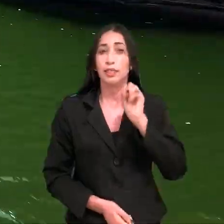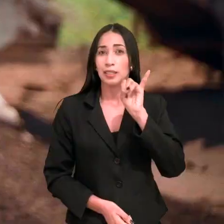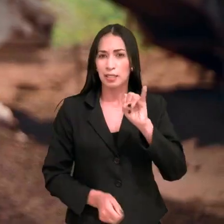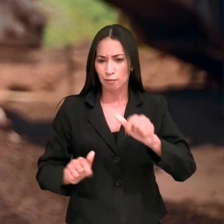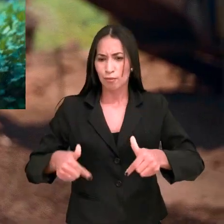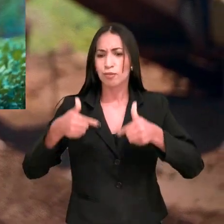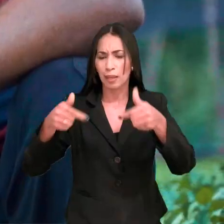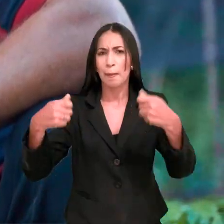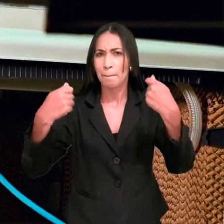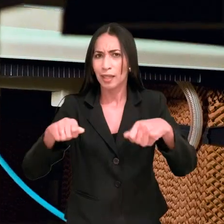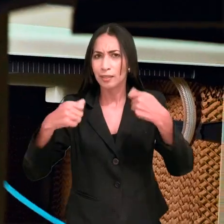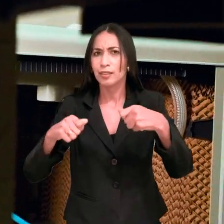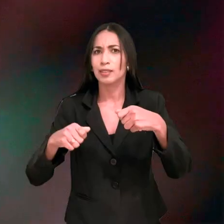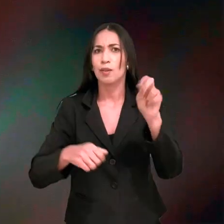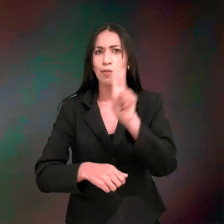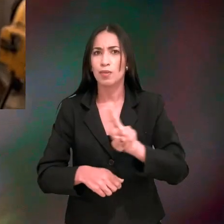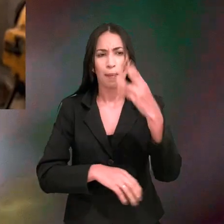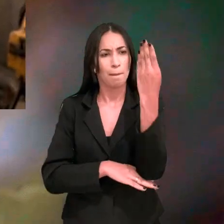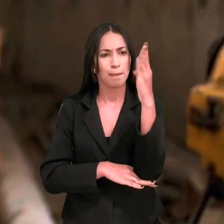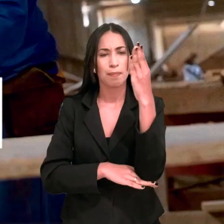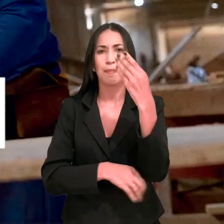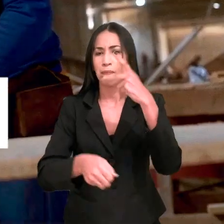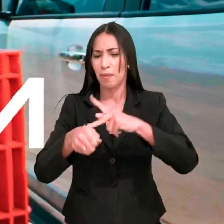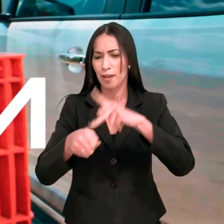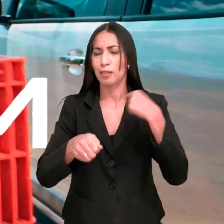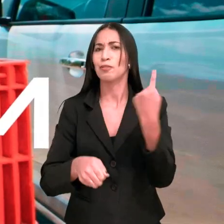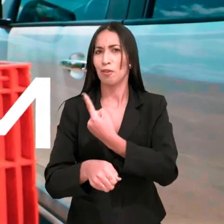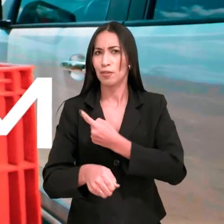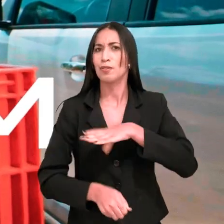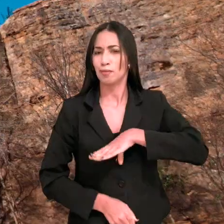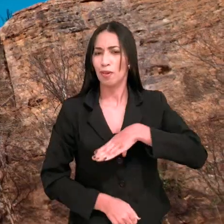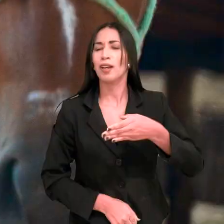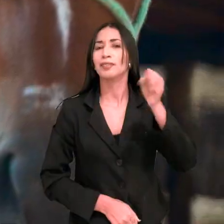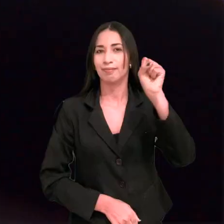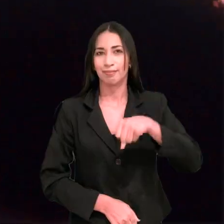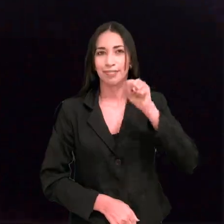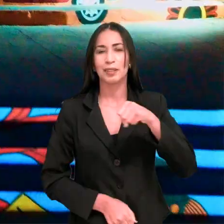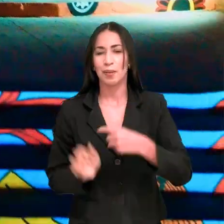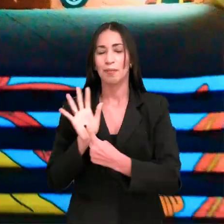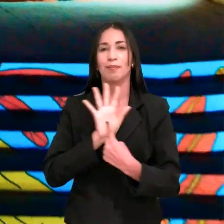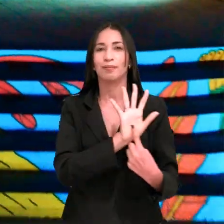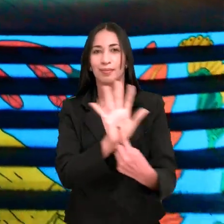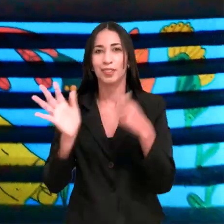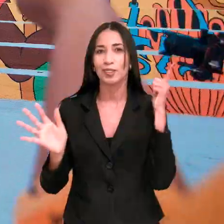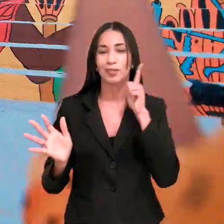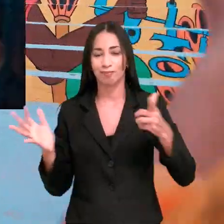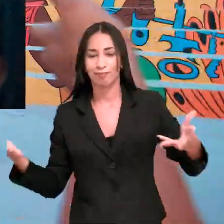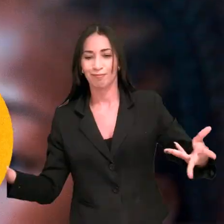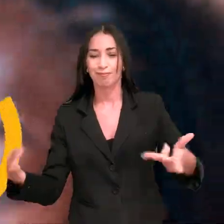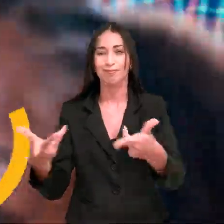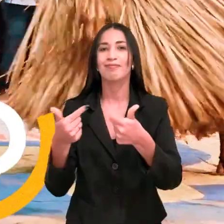Se for pra lutar, até com pau e pedra, a nossa coragem vai. Se for pra se expressar, o nosso